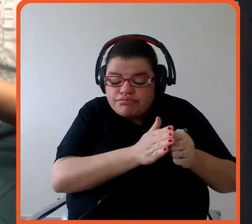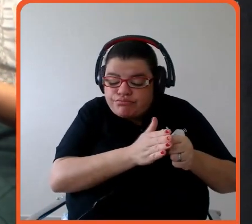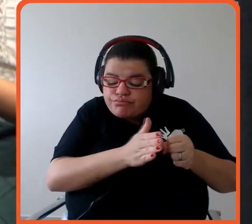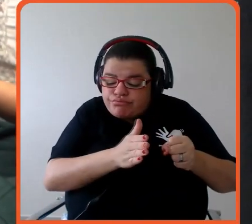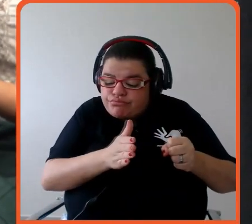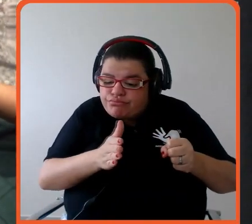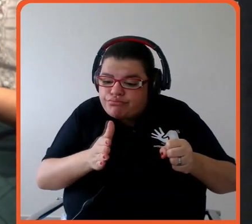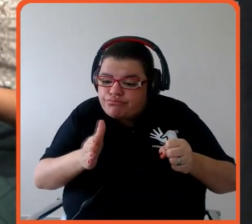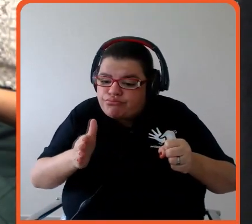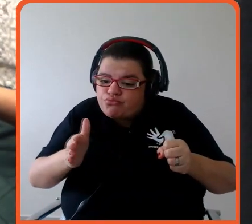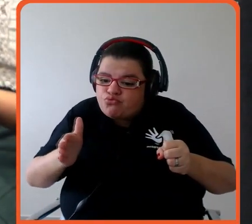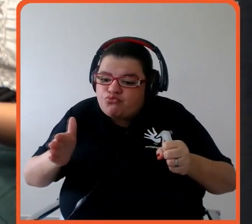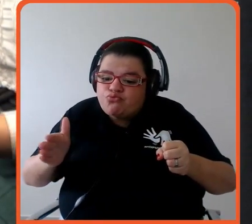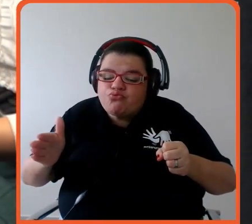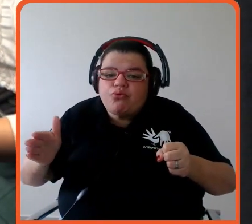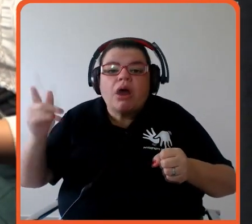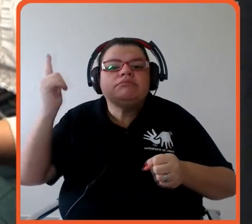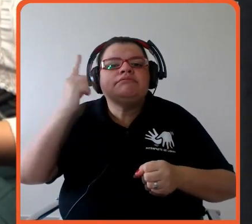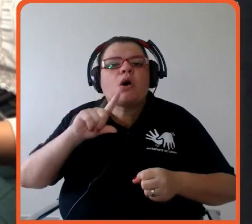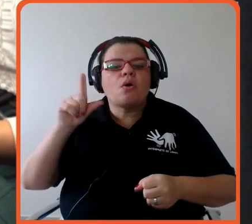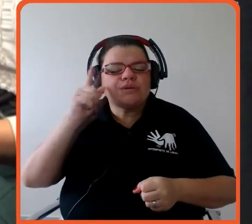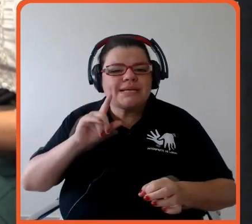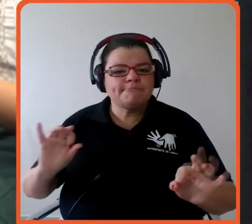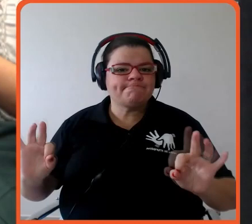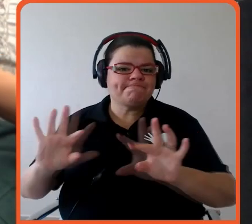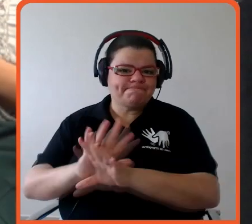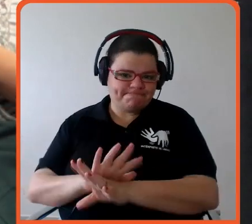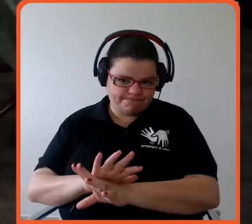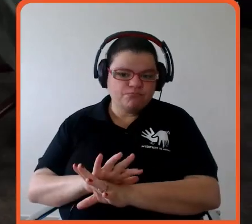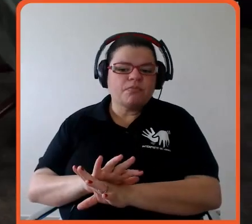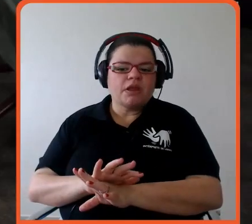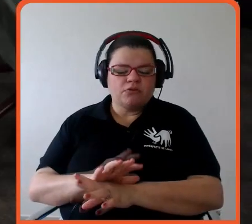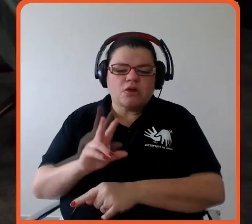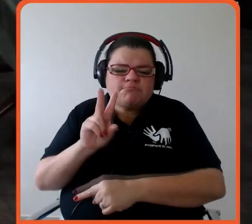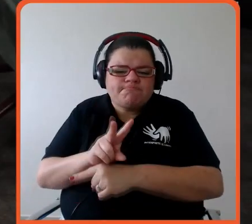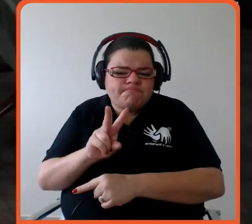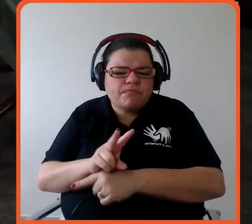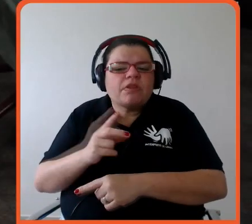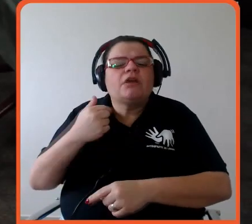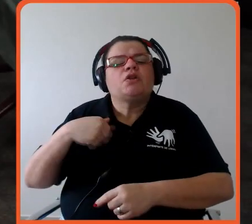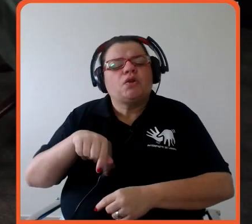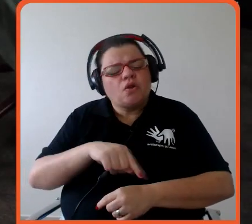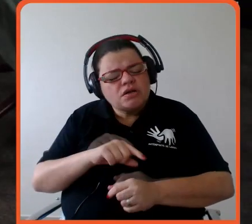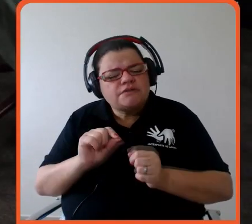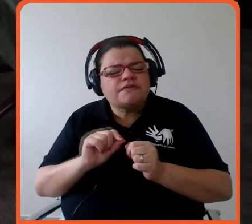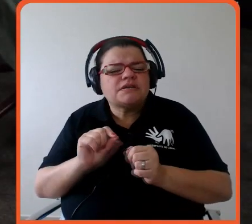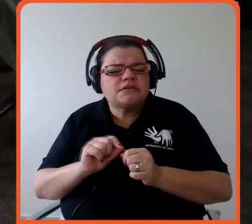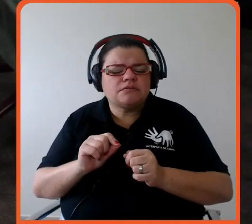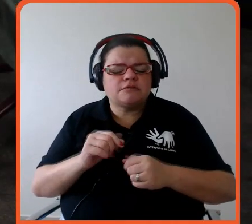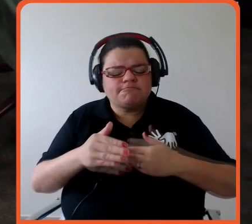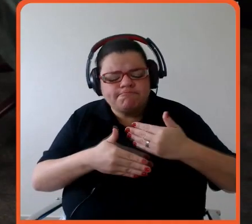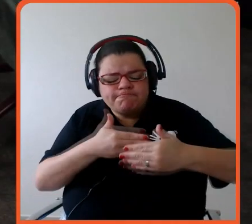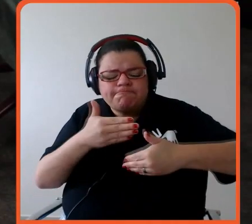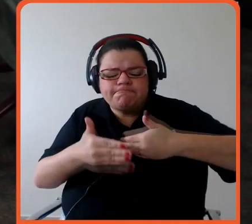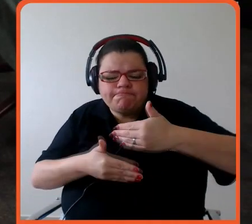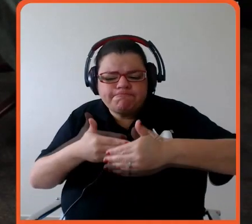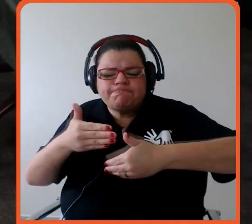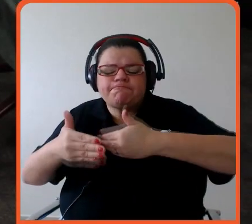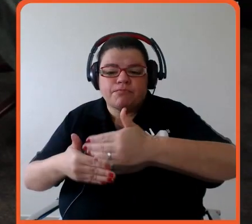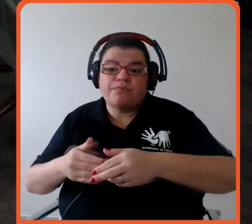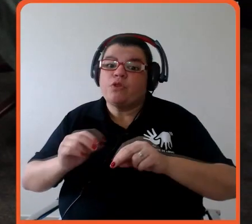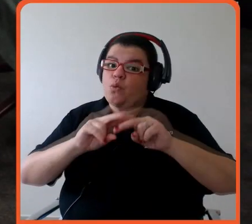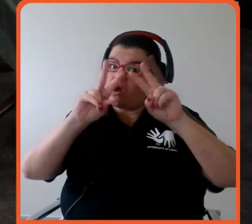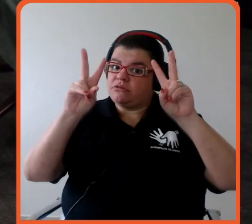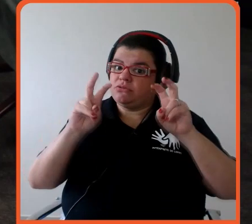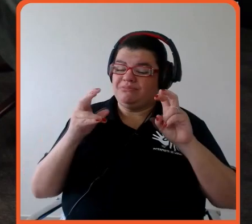o passo e com a jornada toda rastreada então a gente tem feito isso aos poucos o assunto ele é complexo como